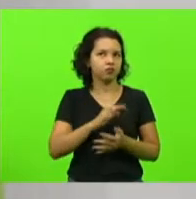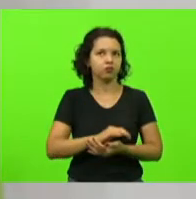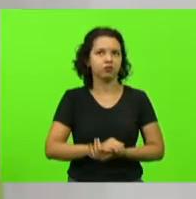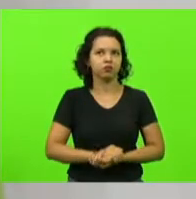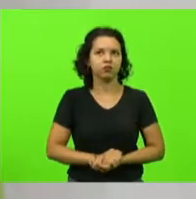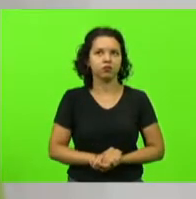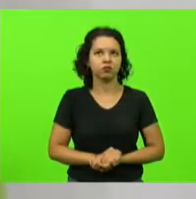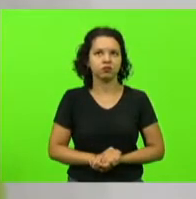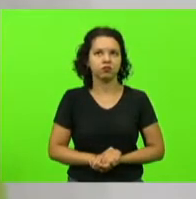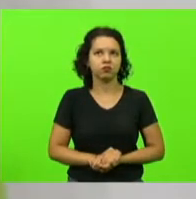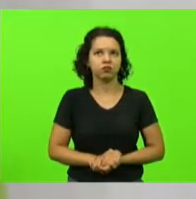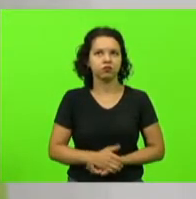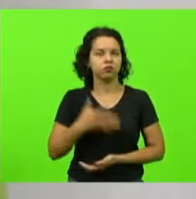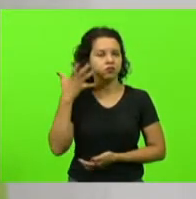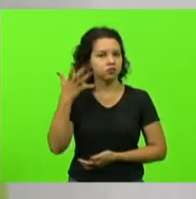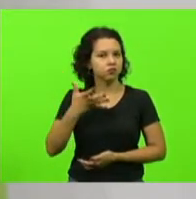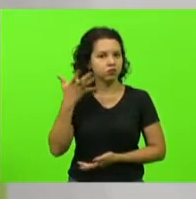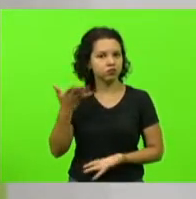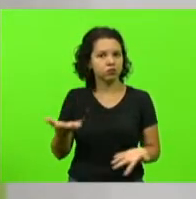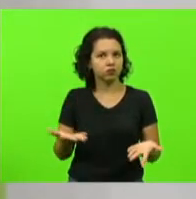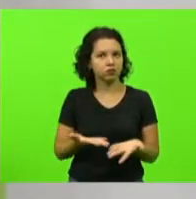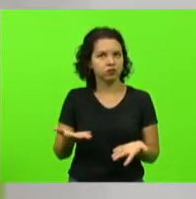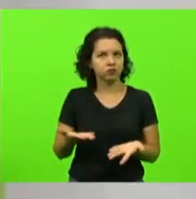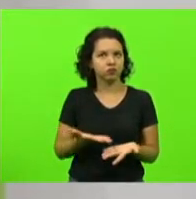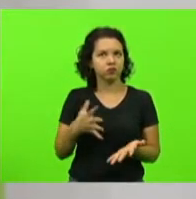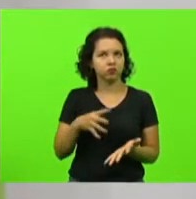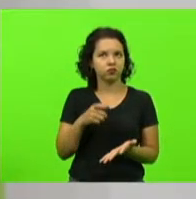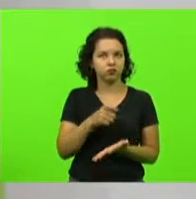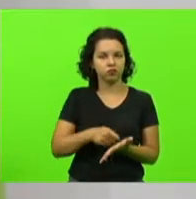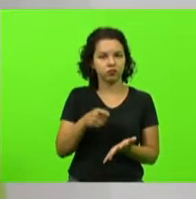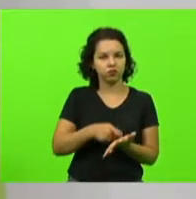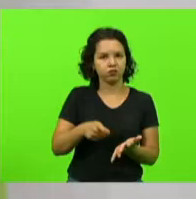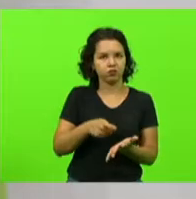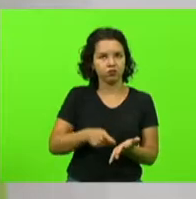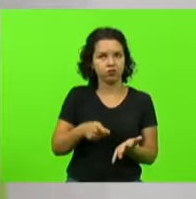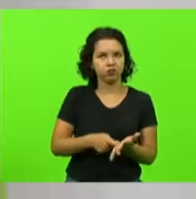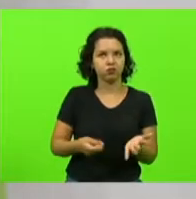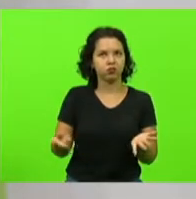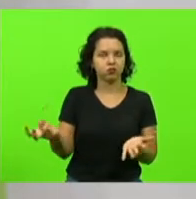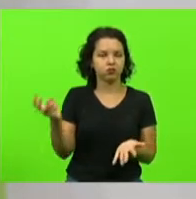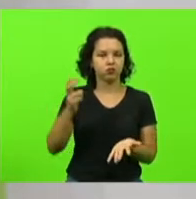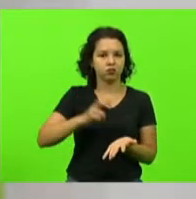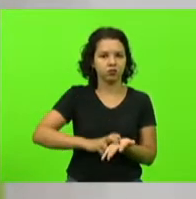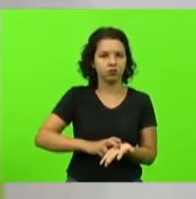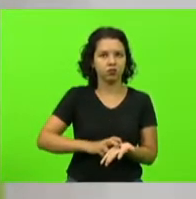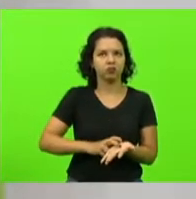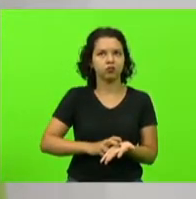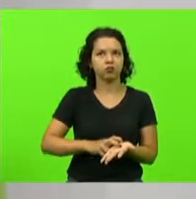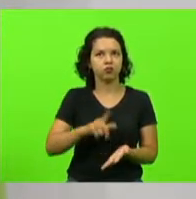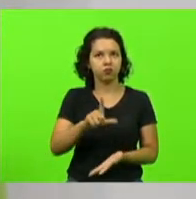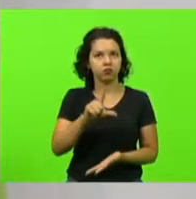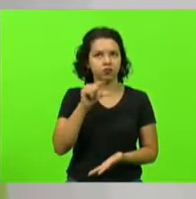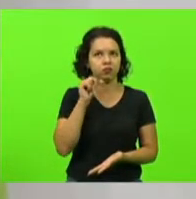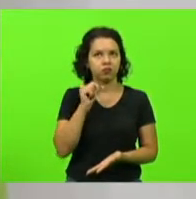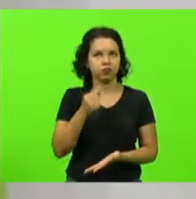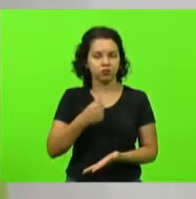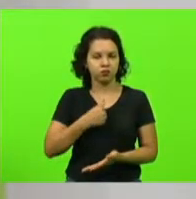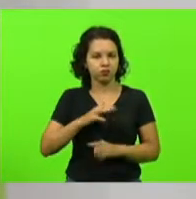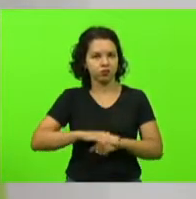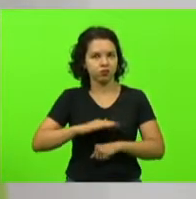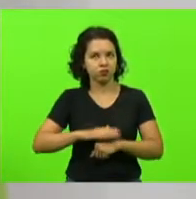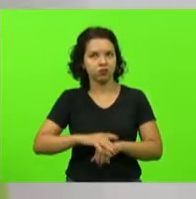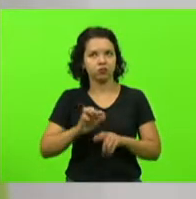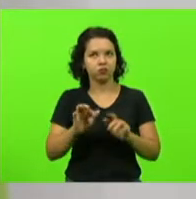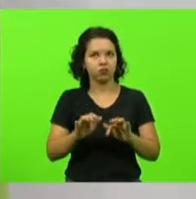A fala que eu vou fazer, presidente, eu escrevi hoje, de manhã. Eu optei por eu escrever a